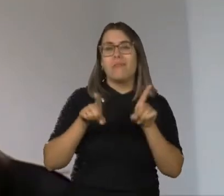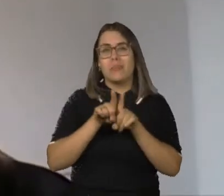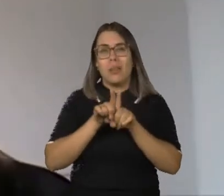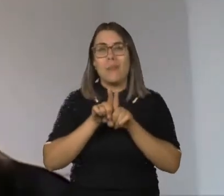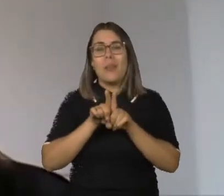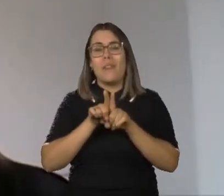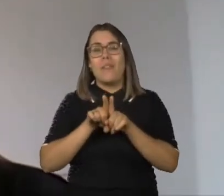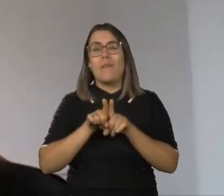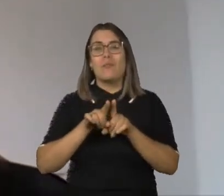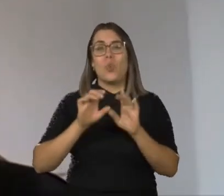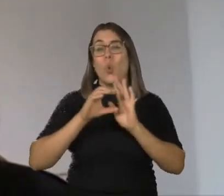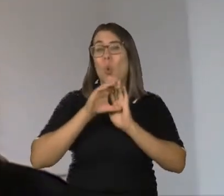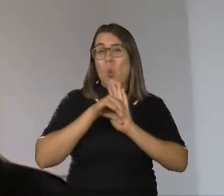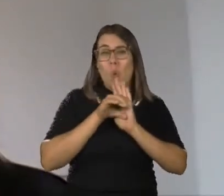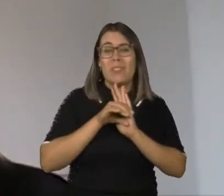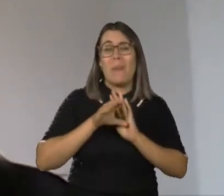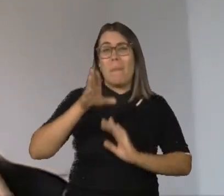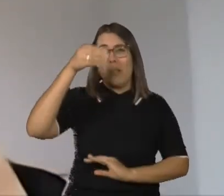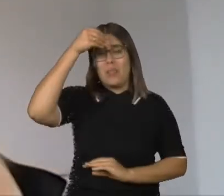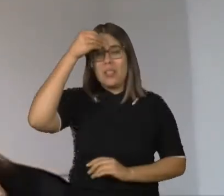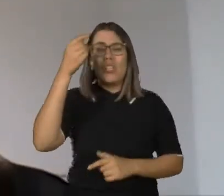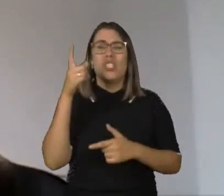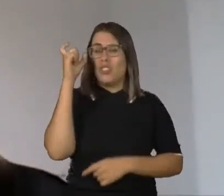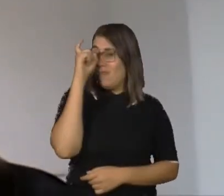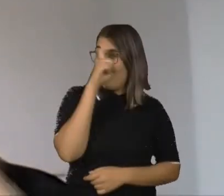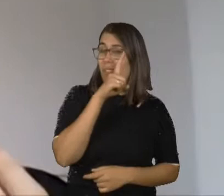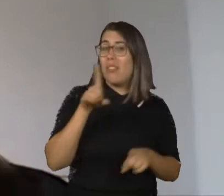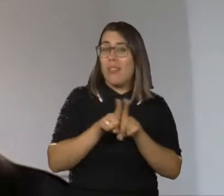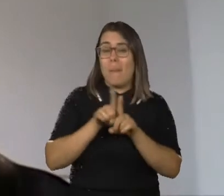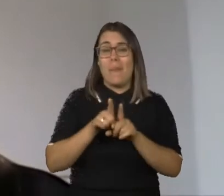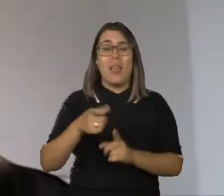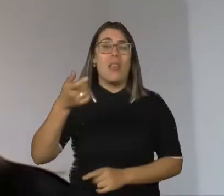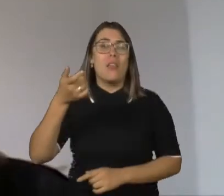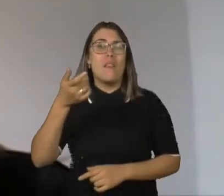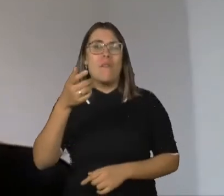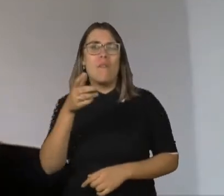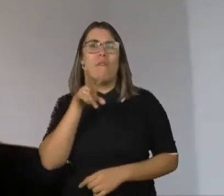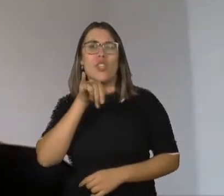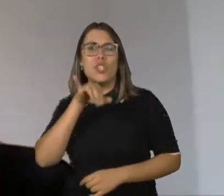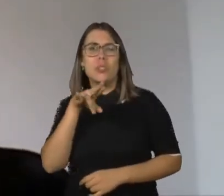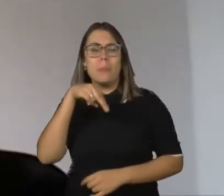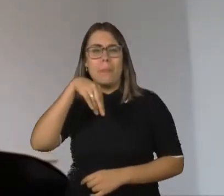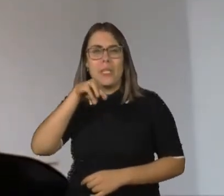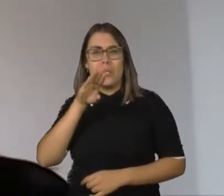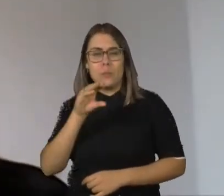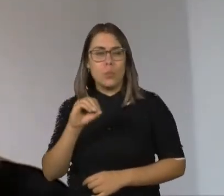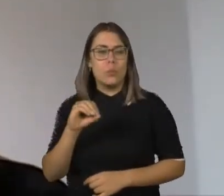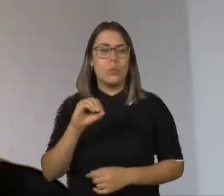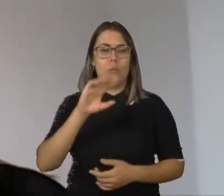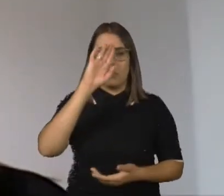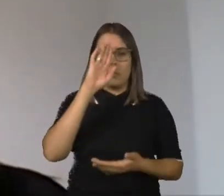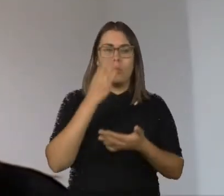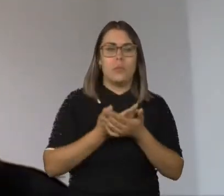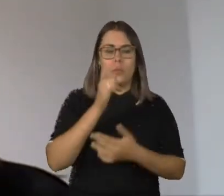comprometimento cognitivo, necessidades complexas, cretinismo, atraso ou deficiência no desenvolvimento,